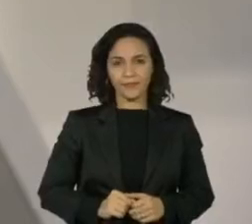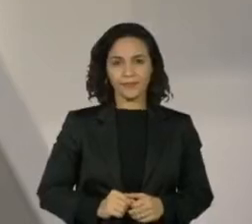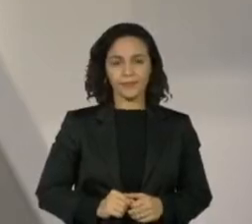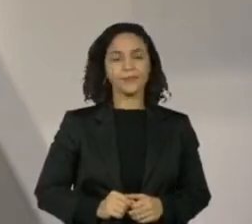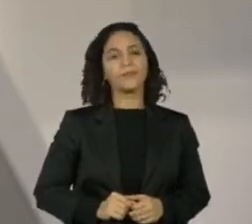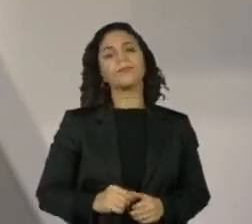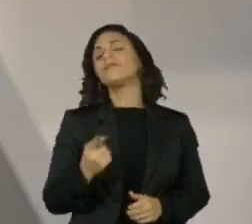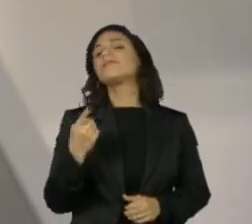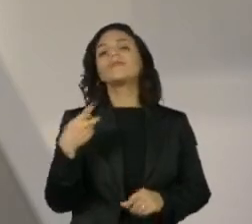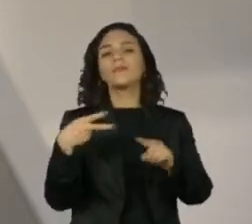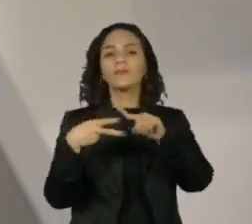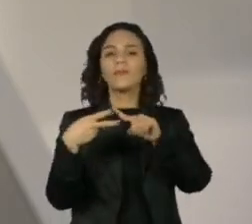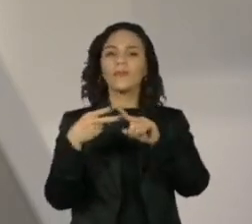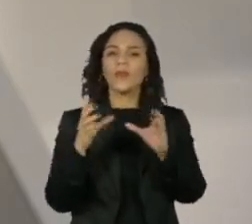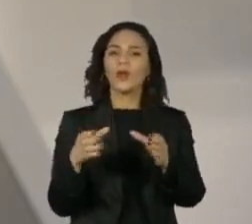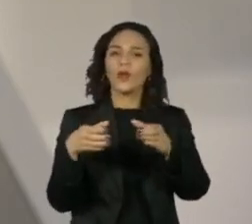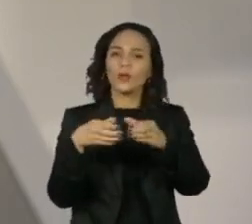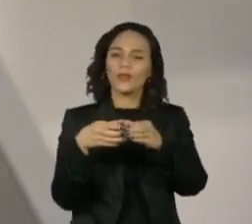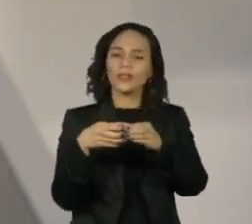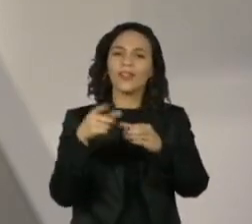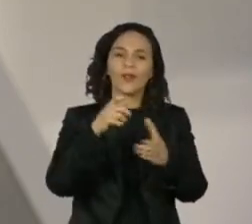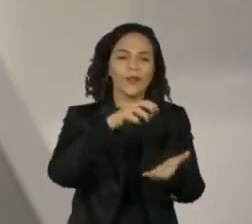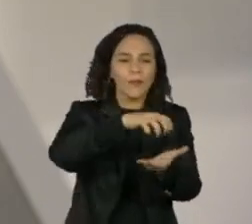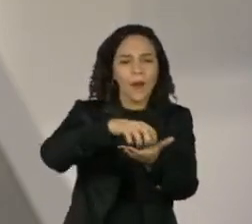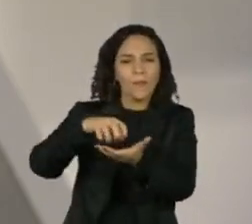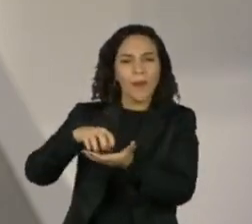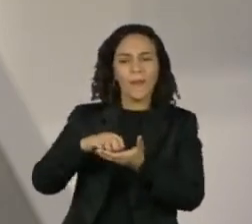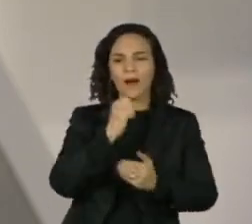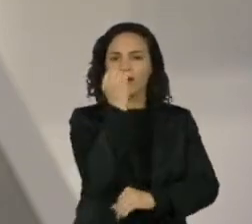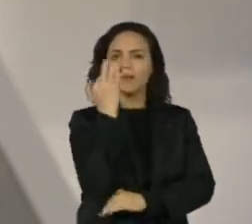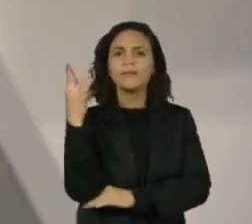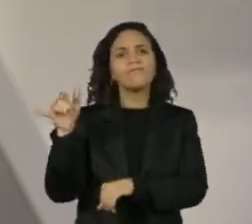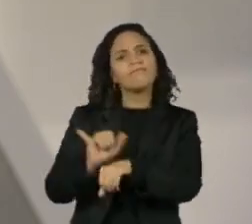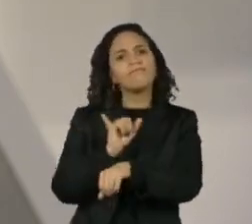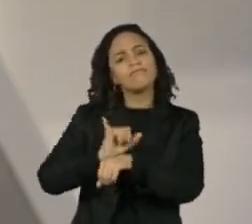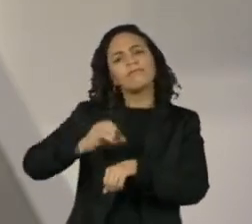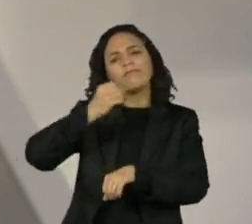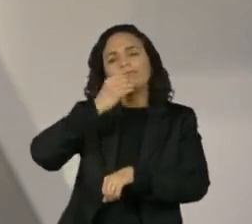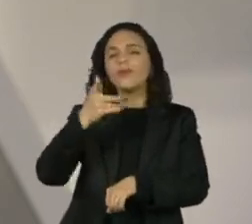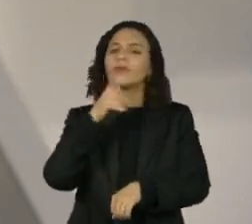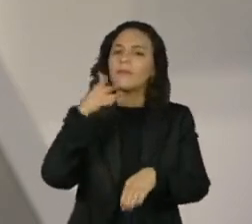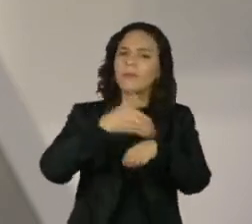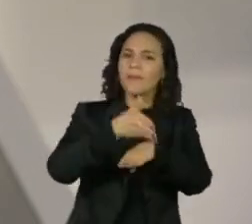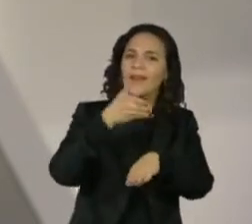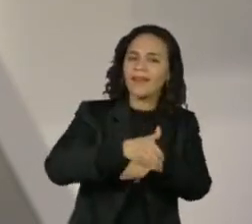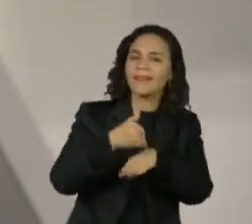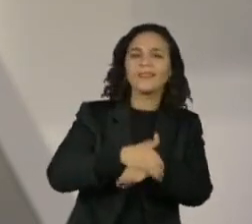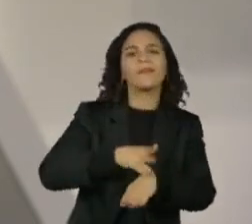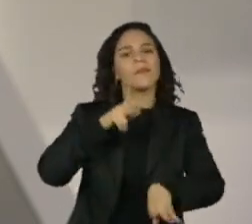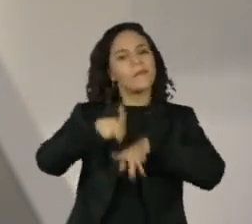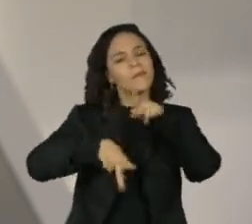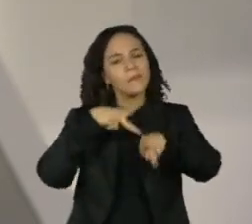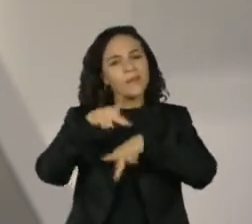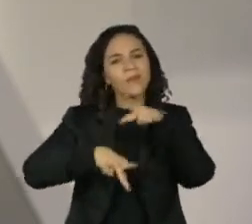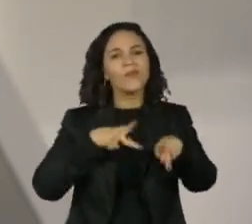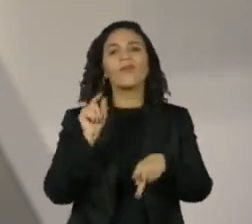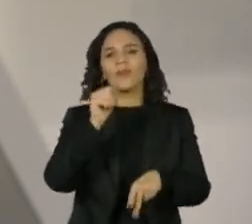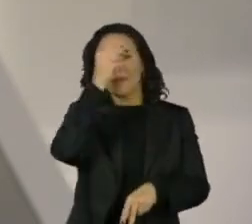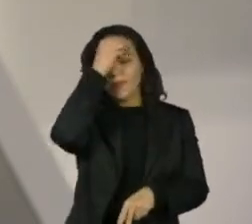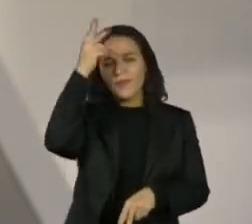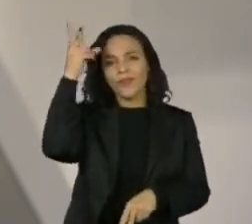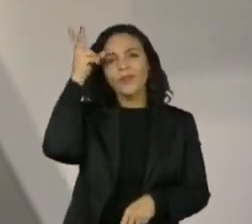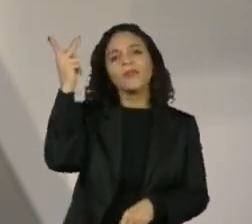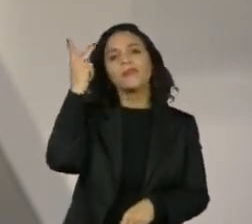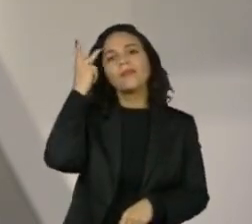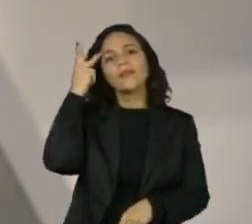Os conselhos regionais de meio ambiente são instrumentos bem-sucedidos da participação popular em iniciativas da Prefeitura de São